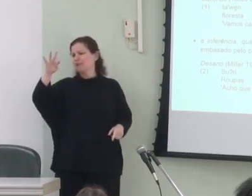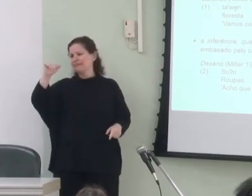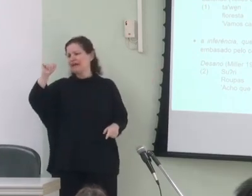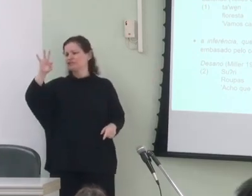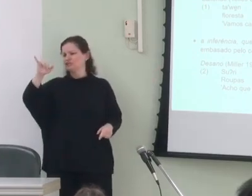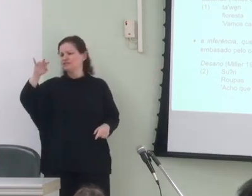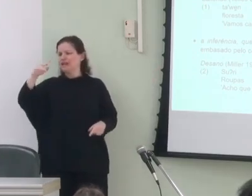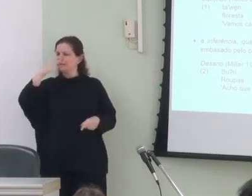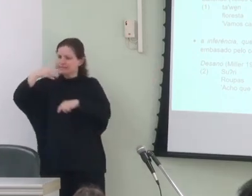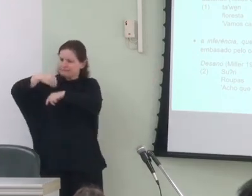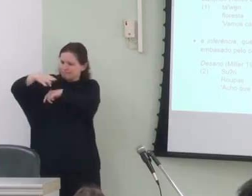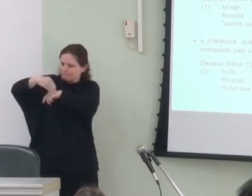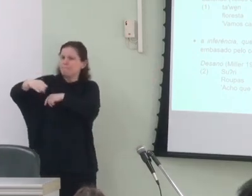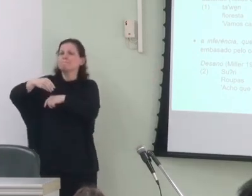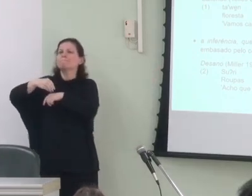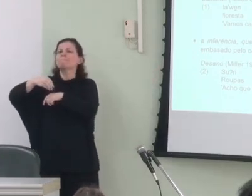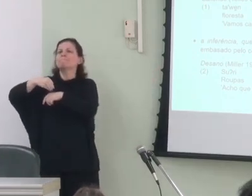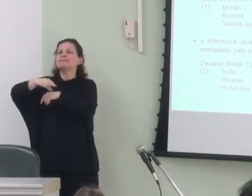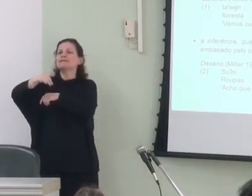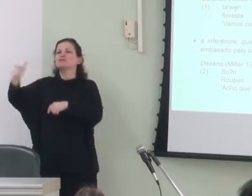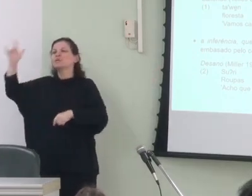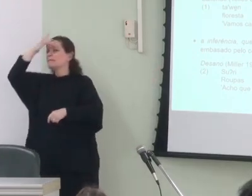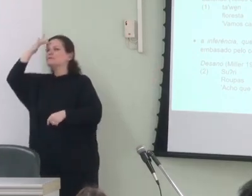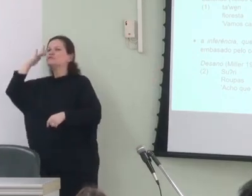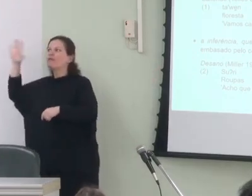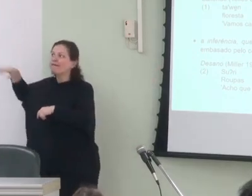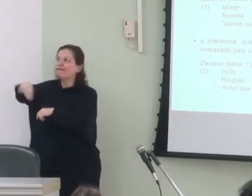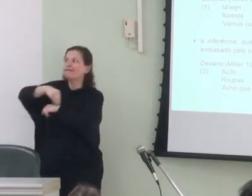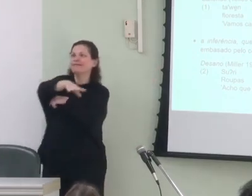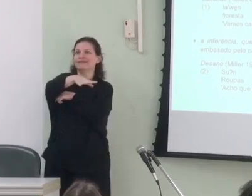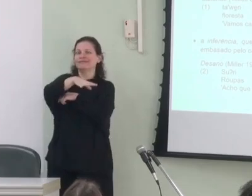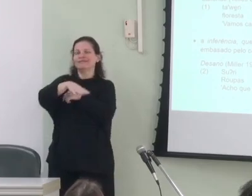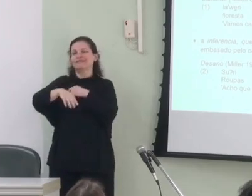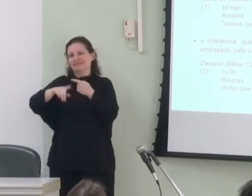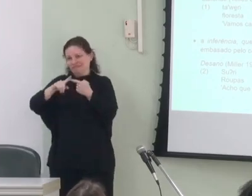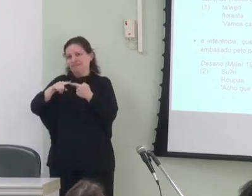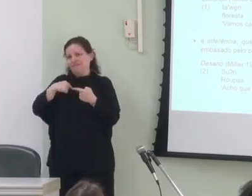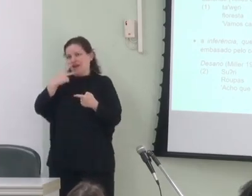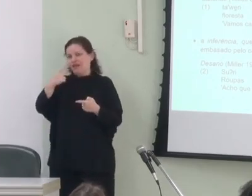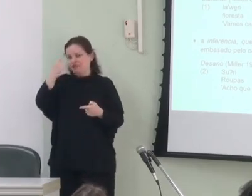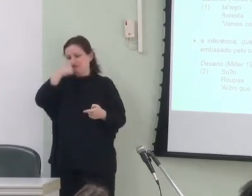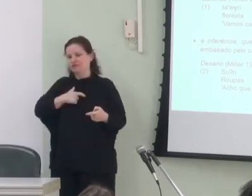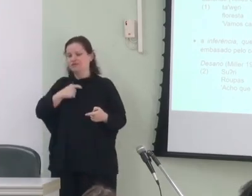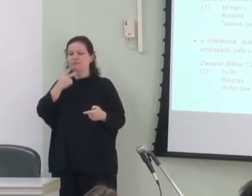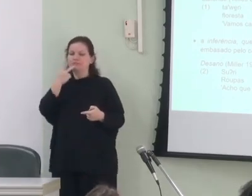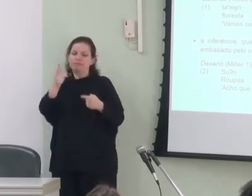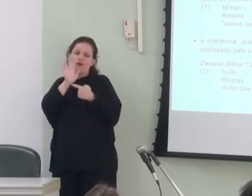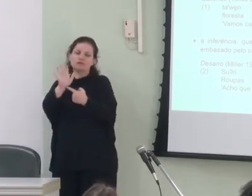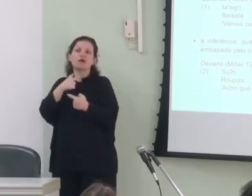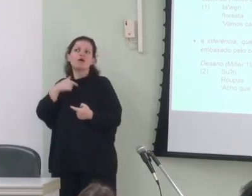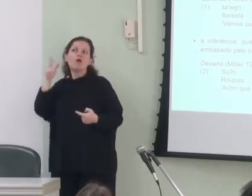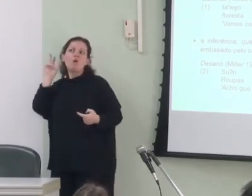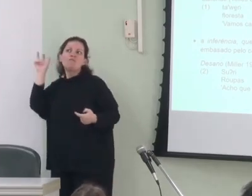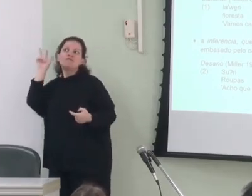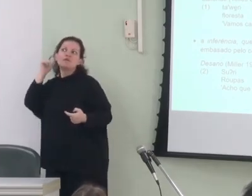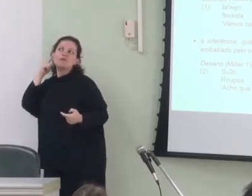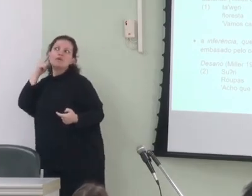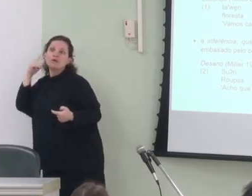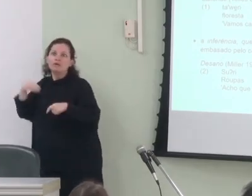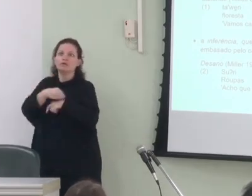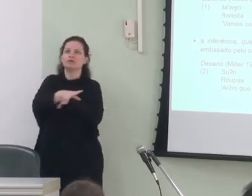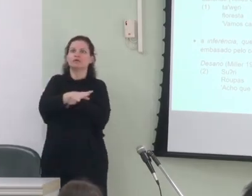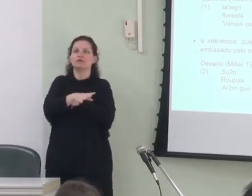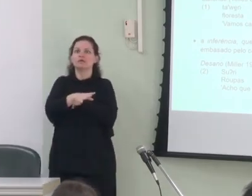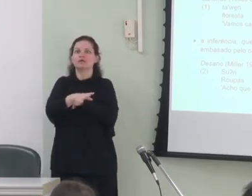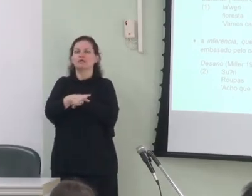retransmitindo a mensagem de outra pessoa o que a gente vê em 1 em que o falante relata algo que ele ouviu de alguém e o